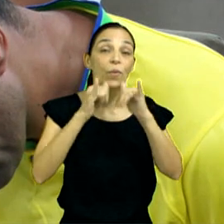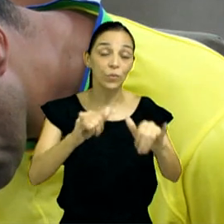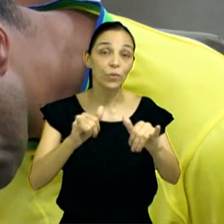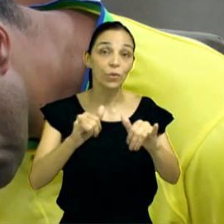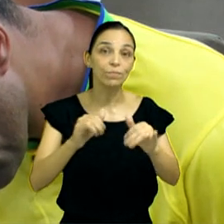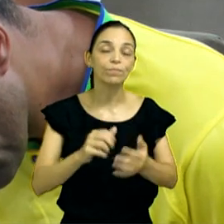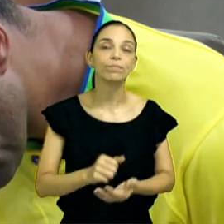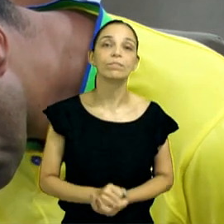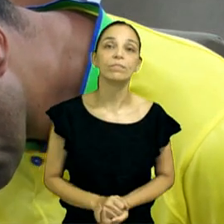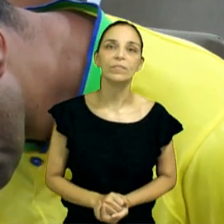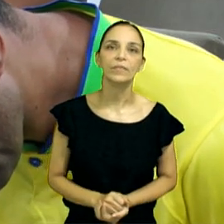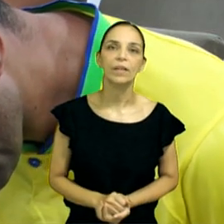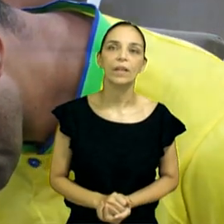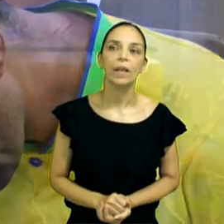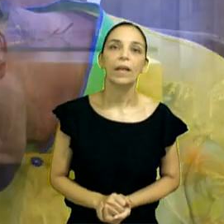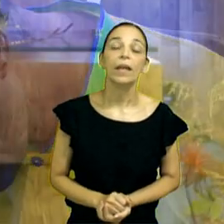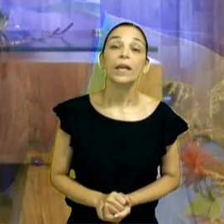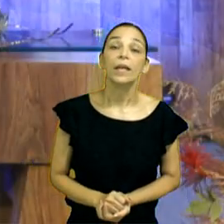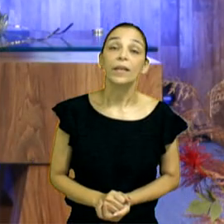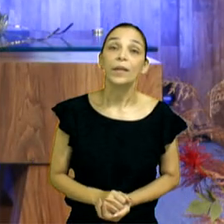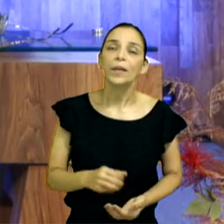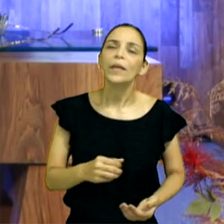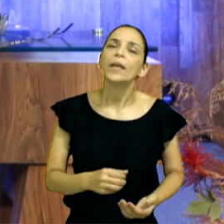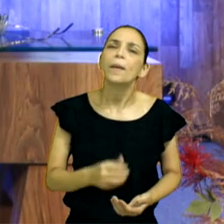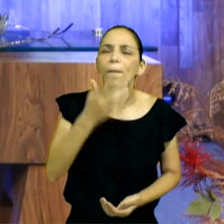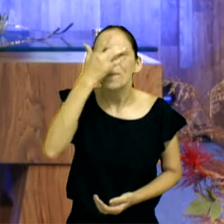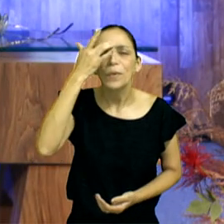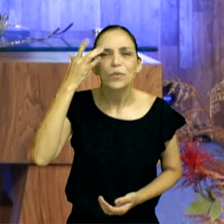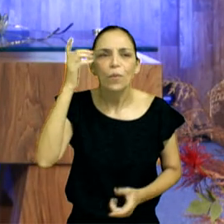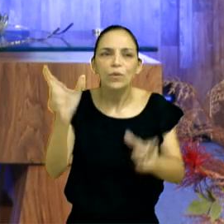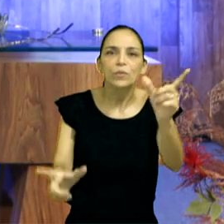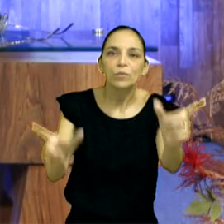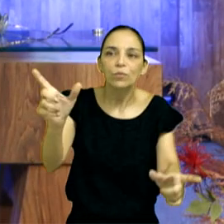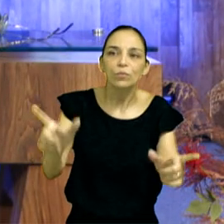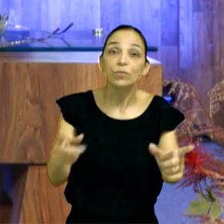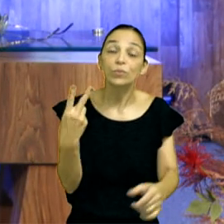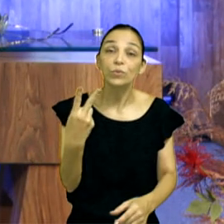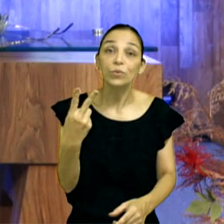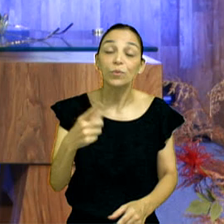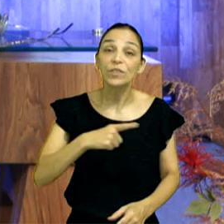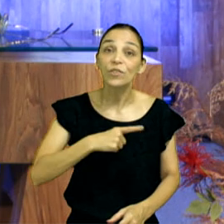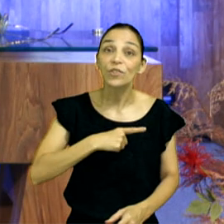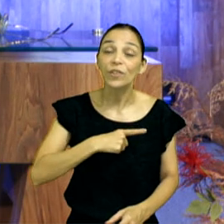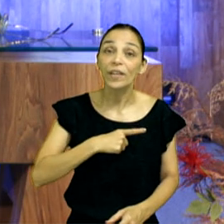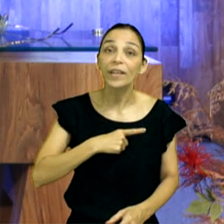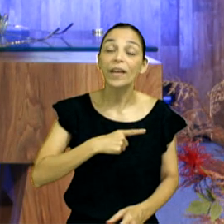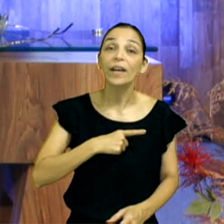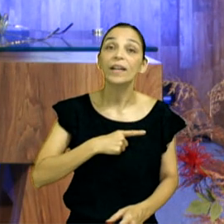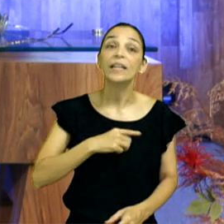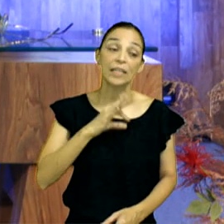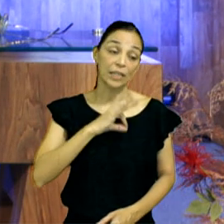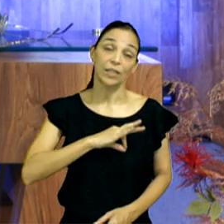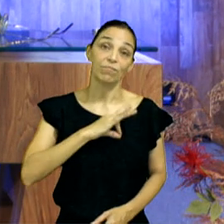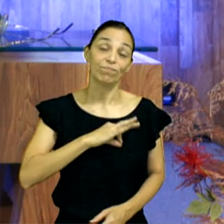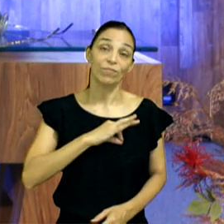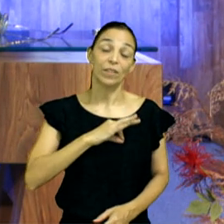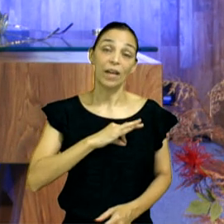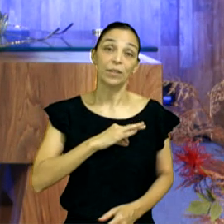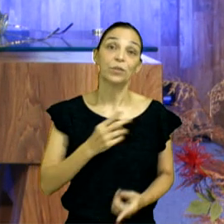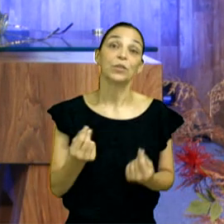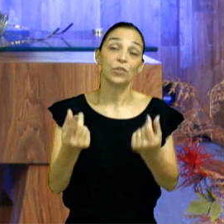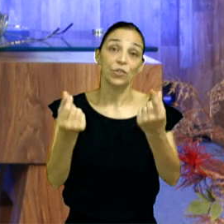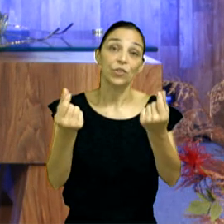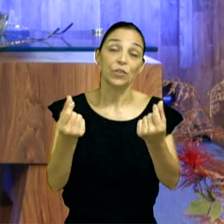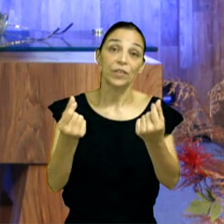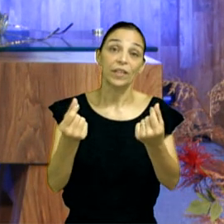500 dinheiros e outro 50, e não tendo eles com o que pagar, perdoou-lhes a ambos, diz-lhe, pois, qual deste